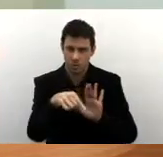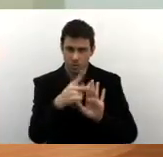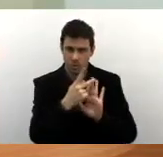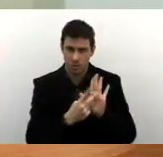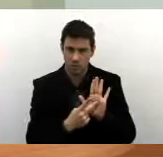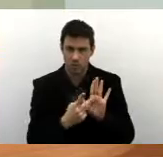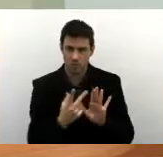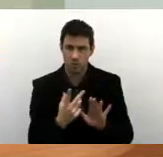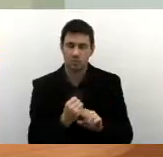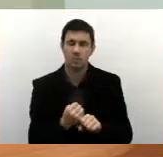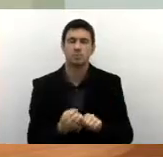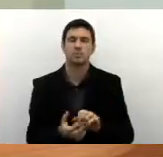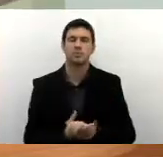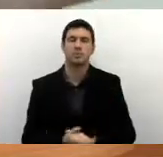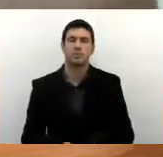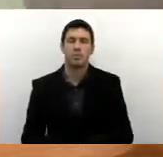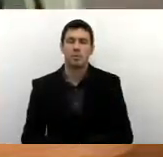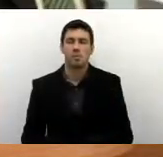existentes. Obrigado. Obrigado.